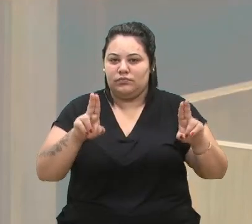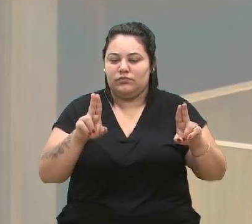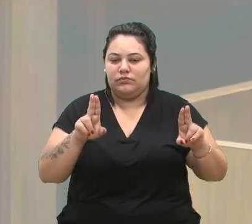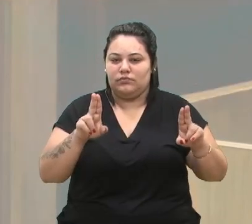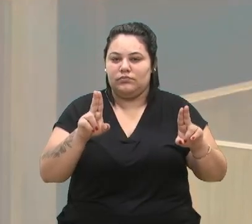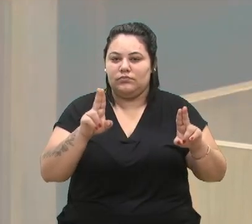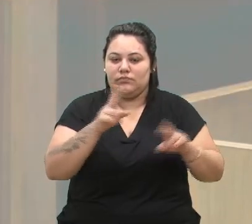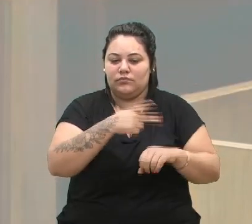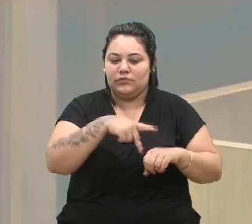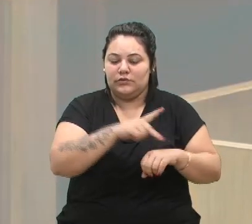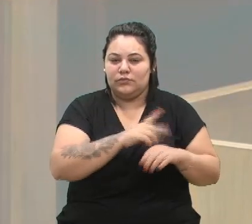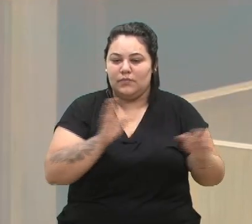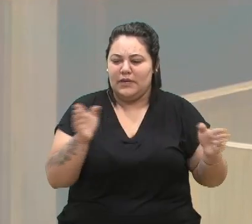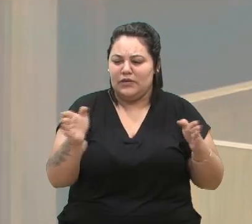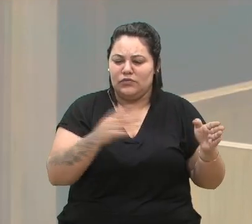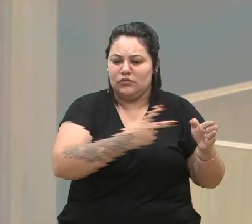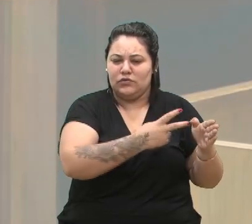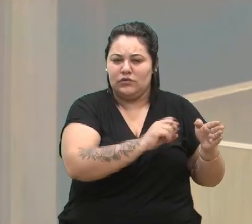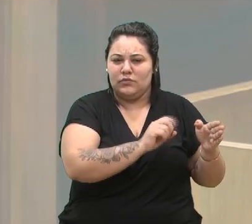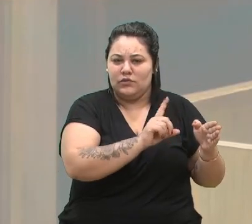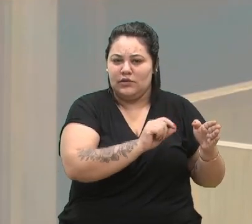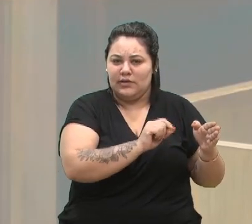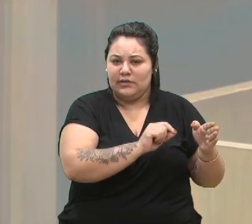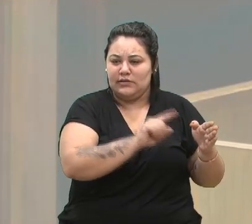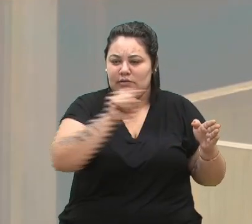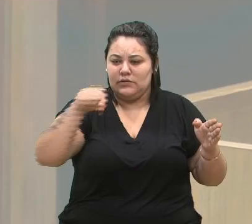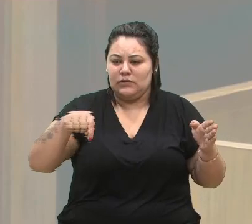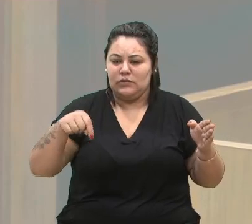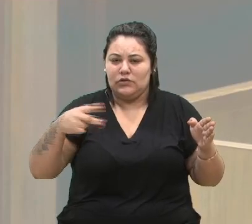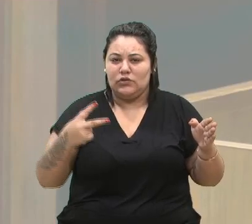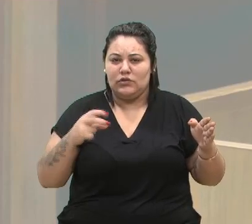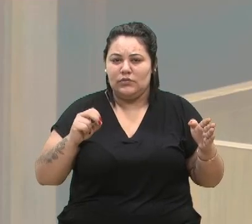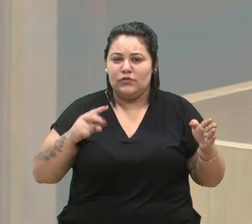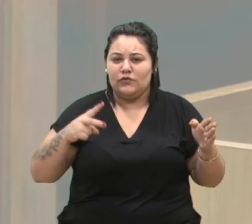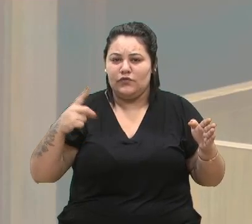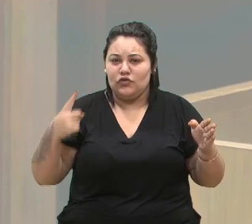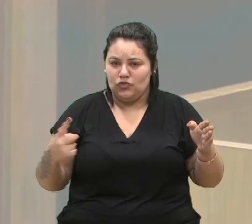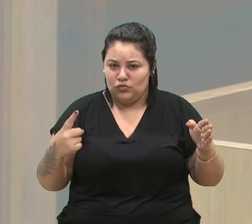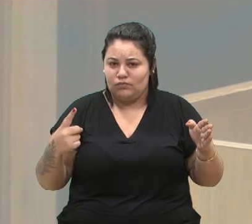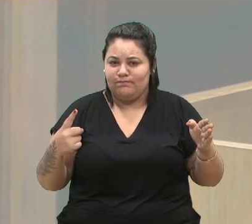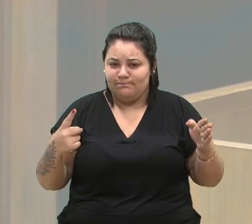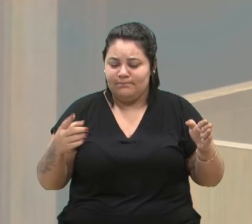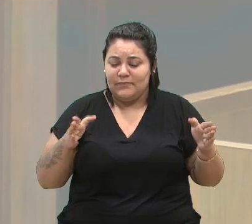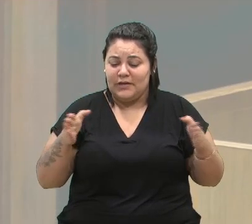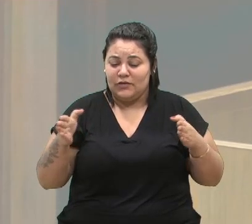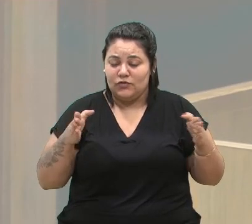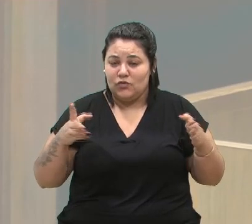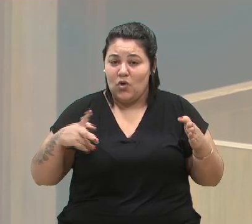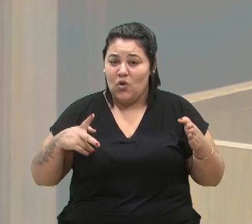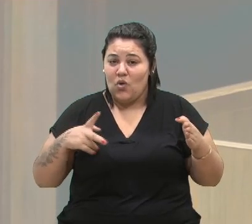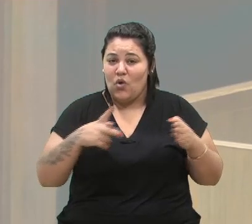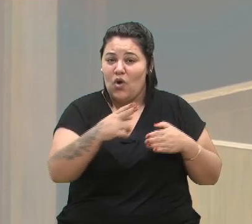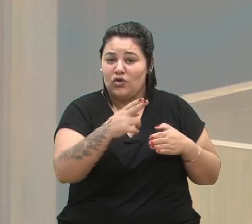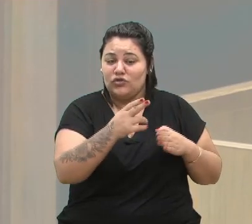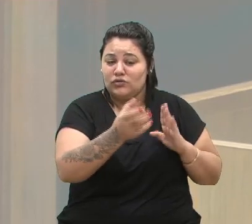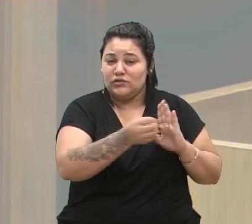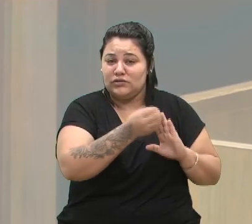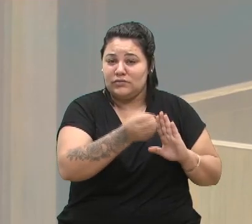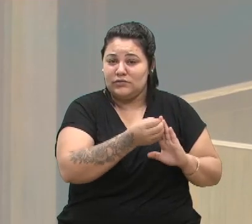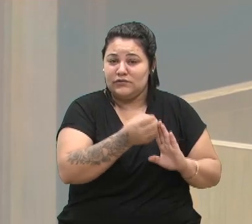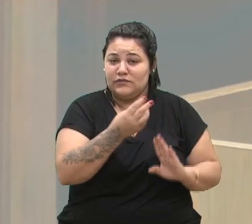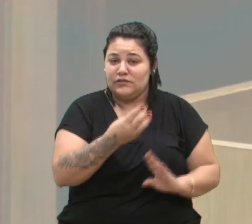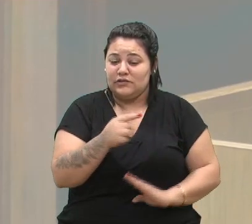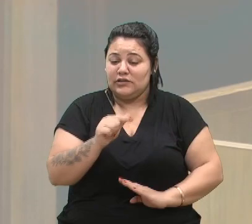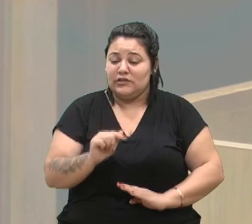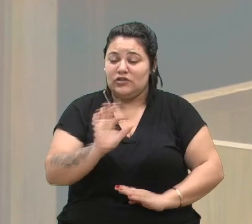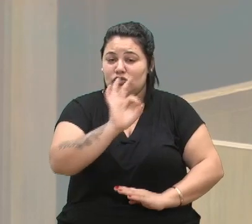o ano de 2010 e 2021, os cortes no orçamento para o custeio foram de 37%,